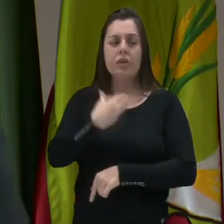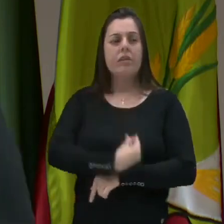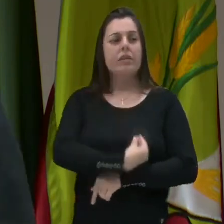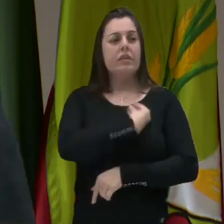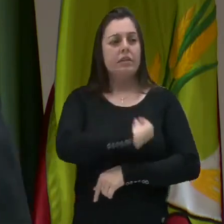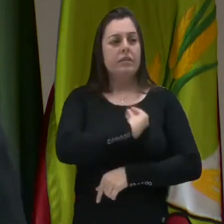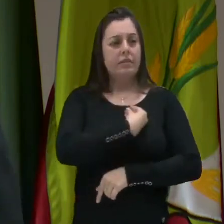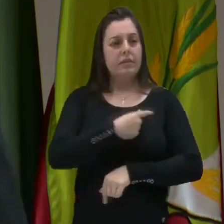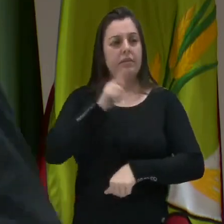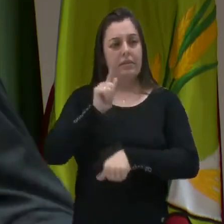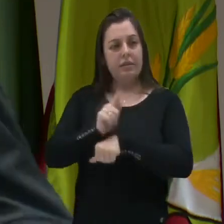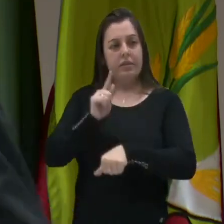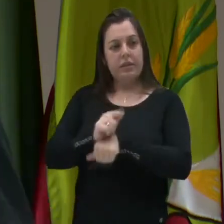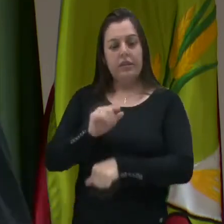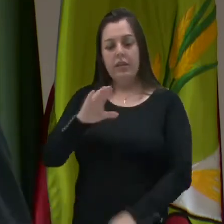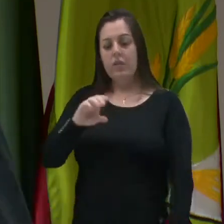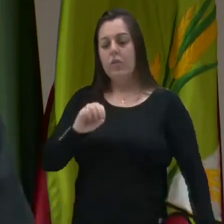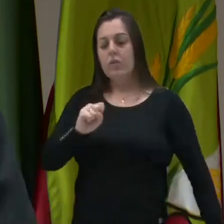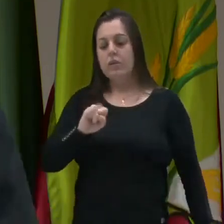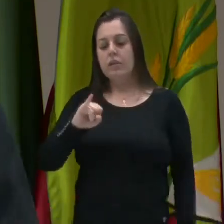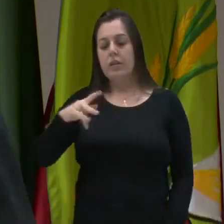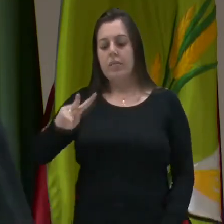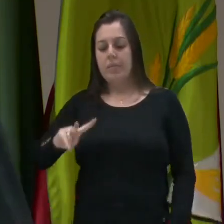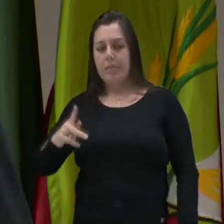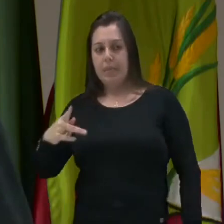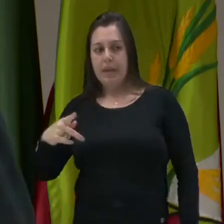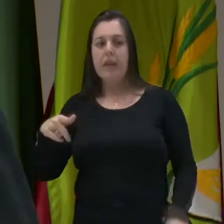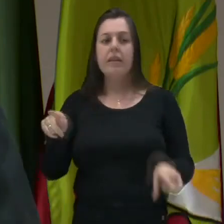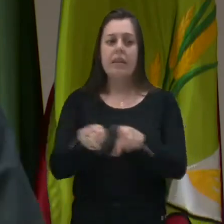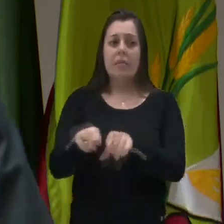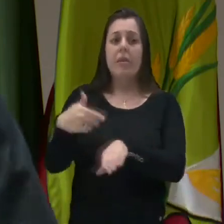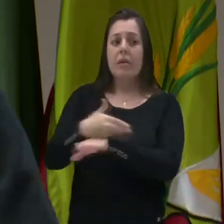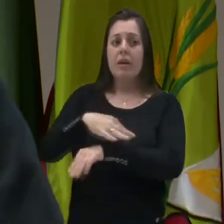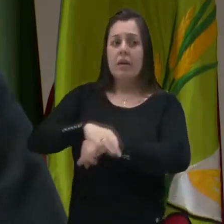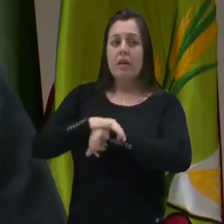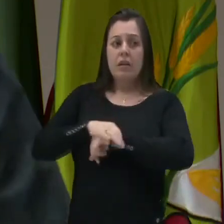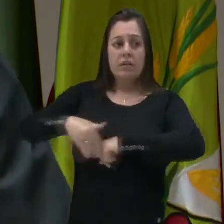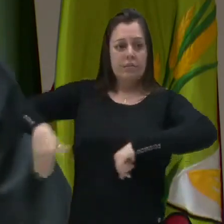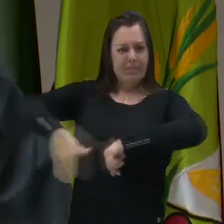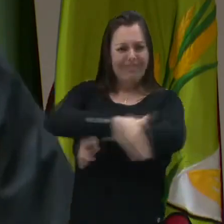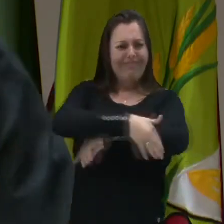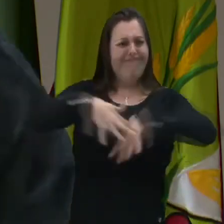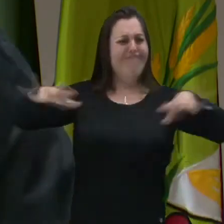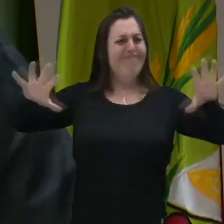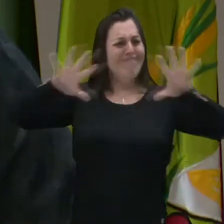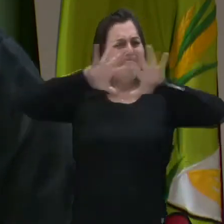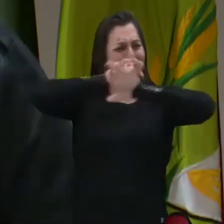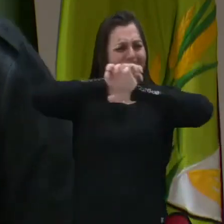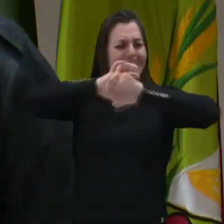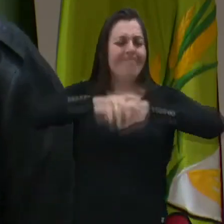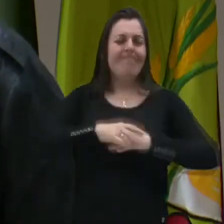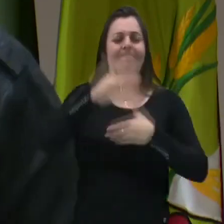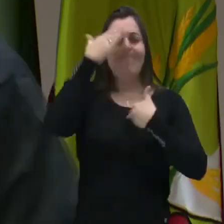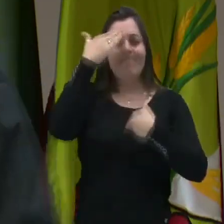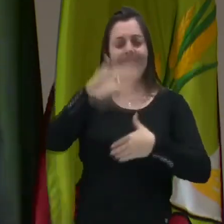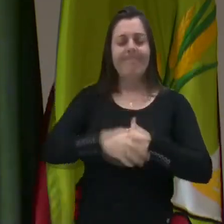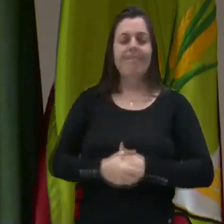presença do gestor da COSIP, porque o mesmo também faz parte da segurança, porque a avenida continua um breu, a Avenida Atlântica. Muito obrigado. Obrigado.